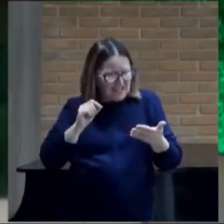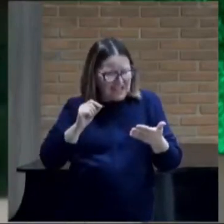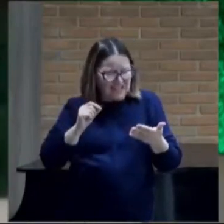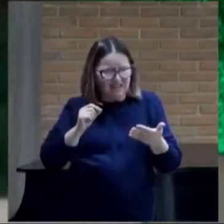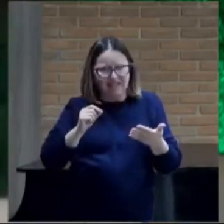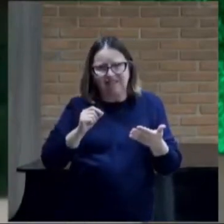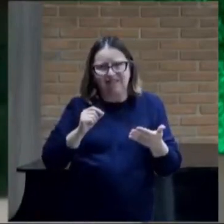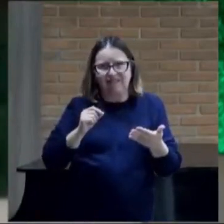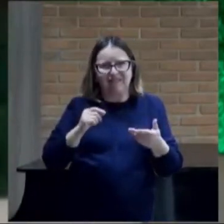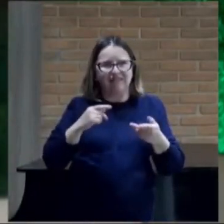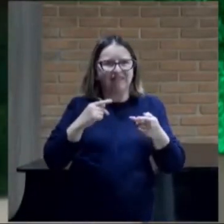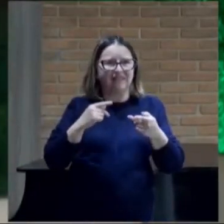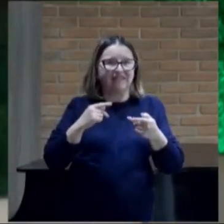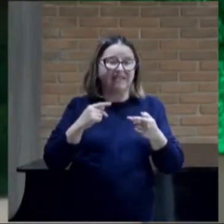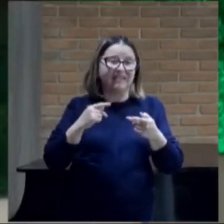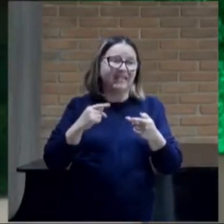morreu